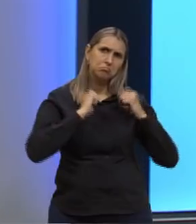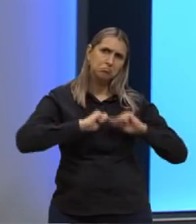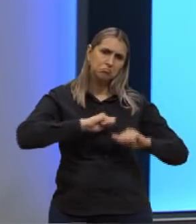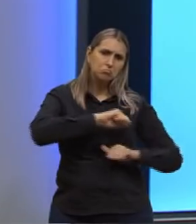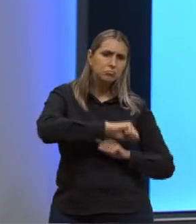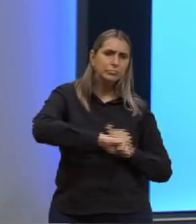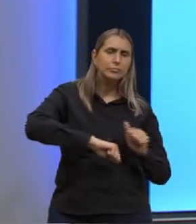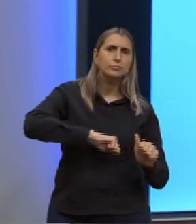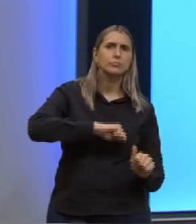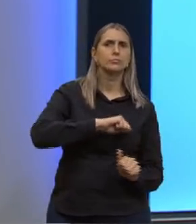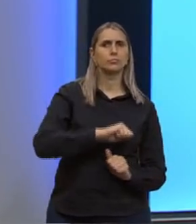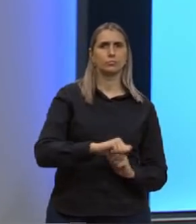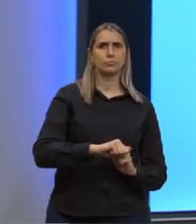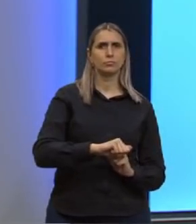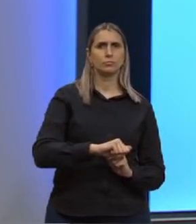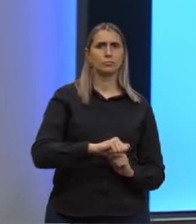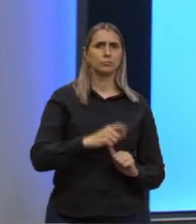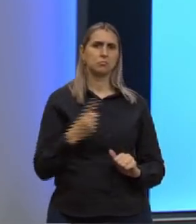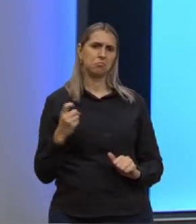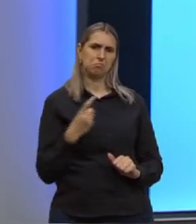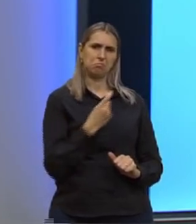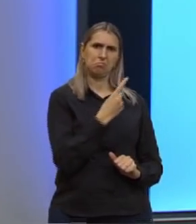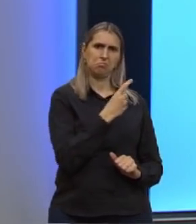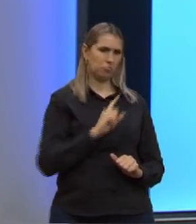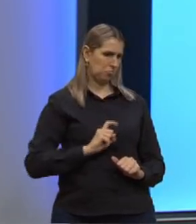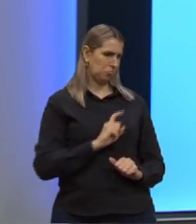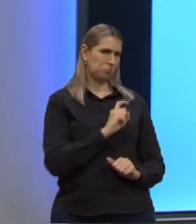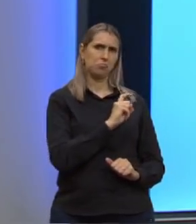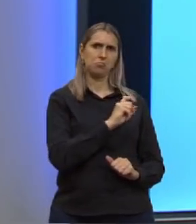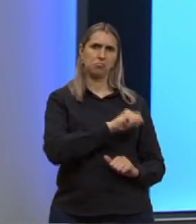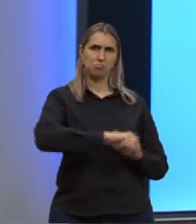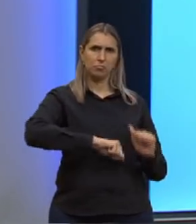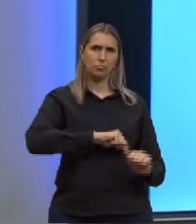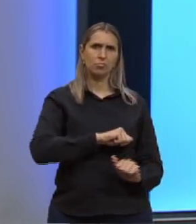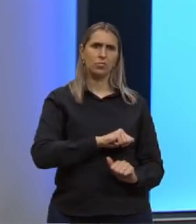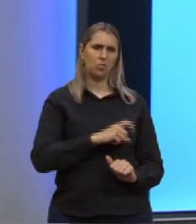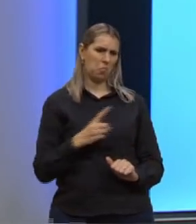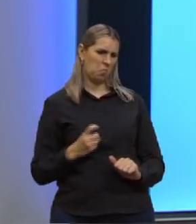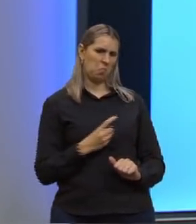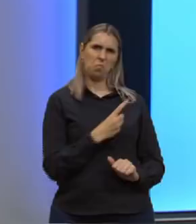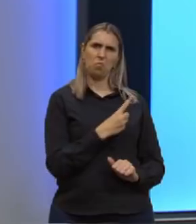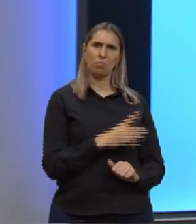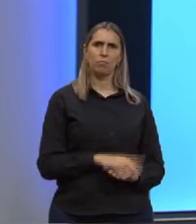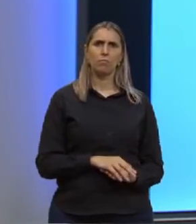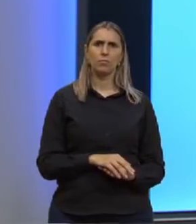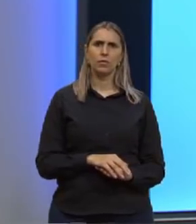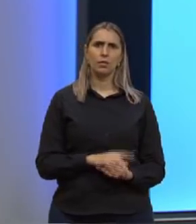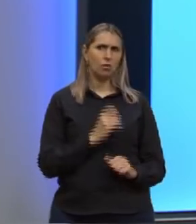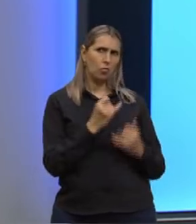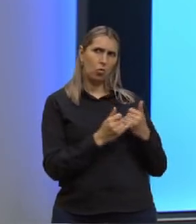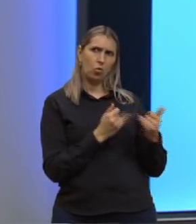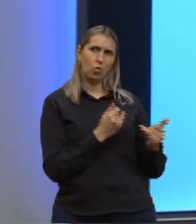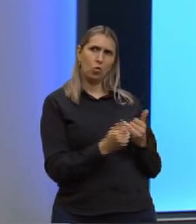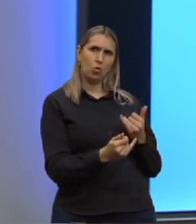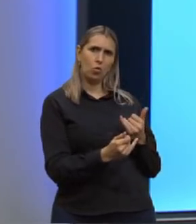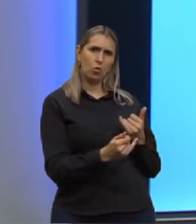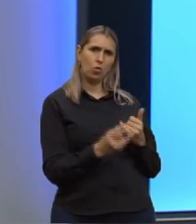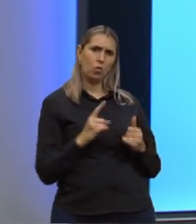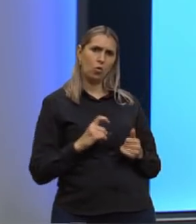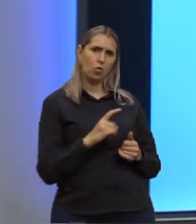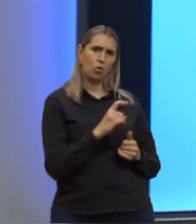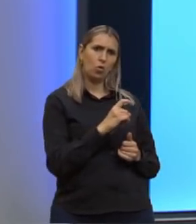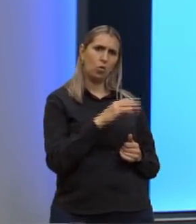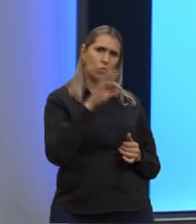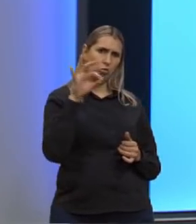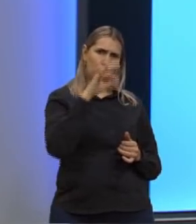transformar em larvas ou vermes, né? Que é o exemplo das larvas de